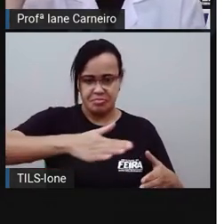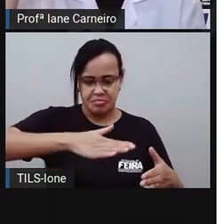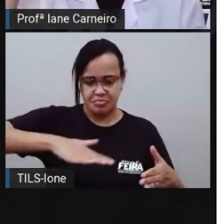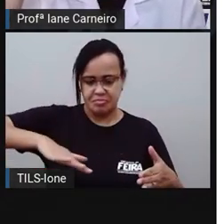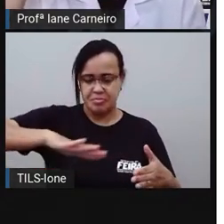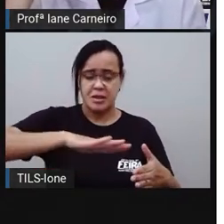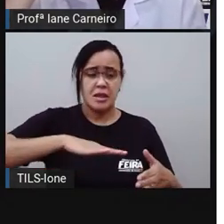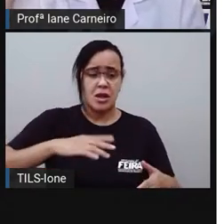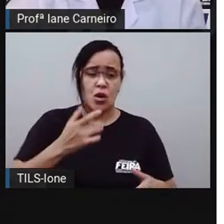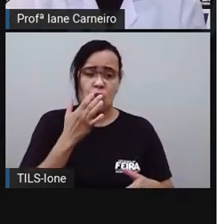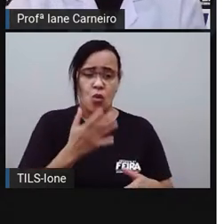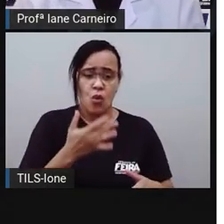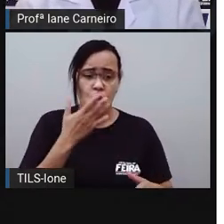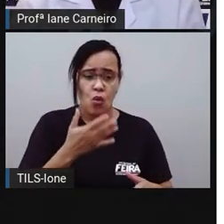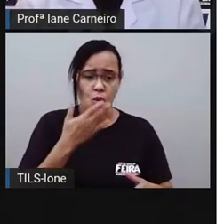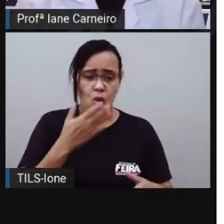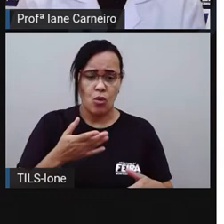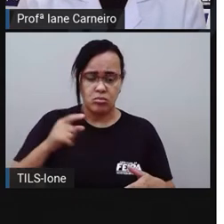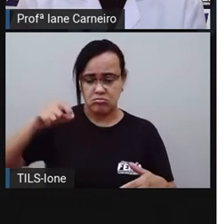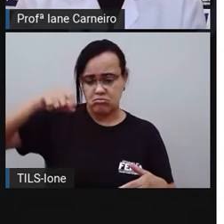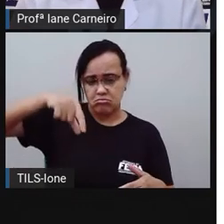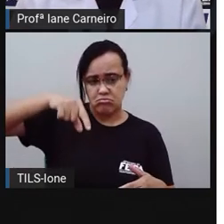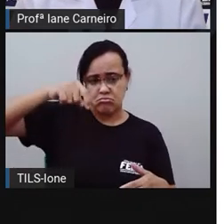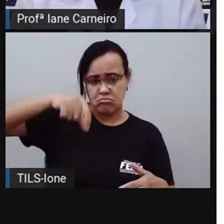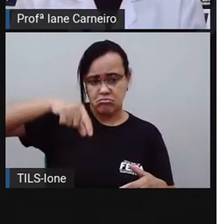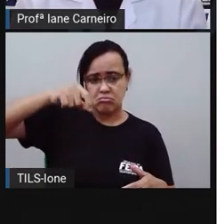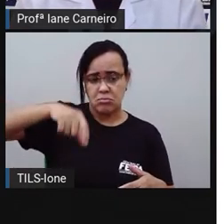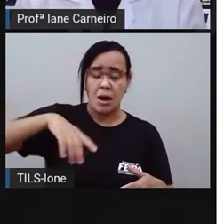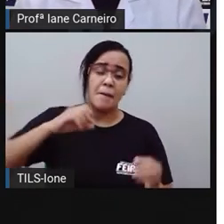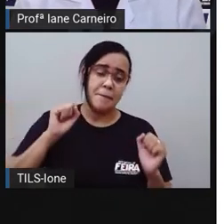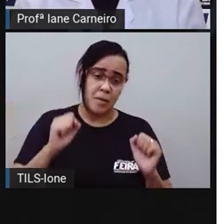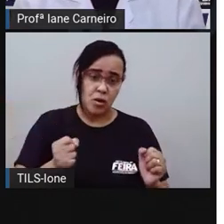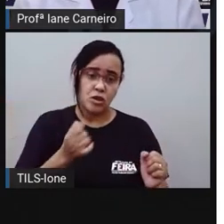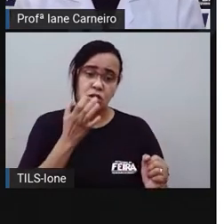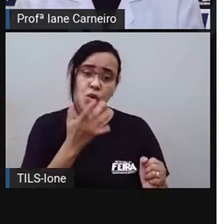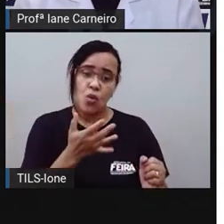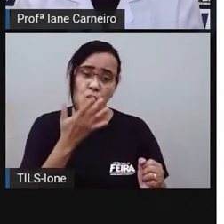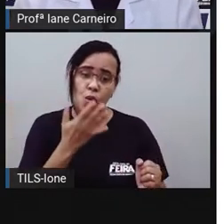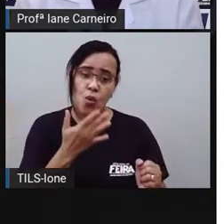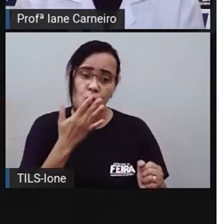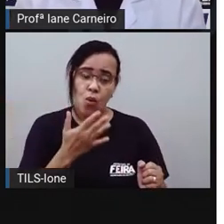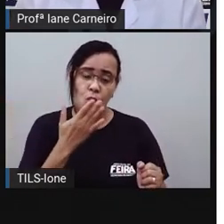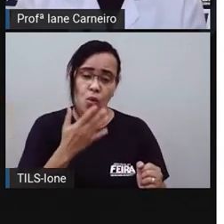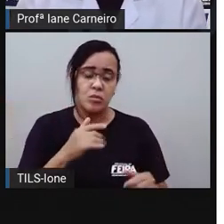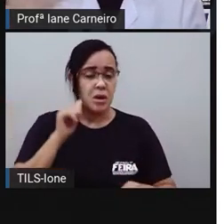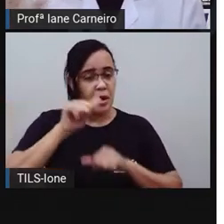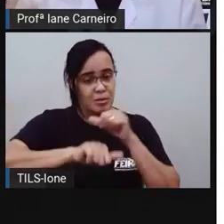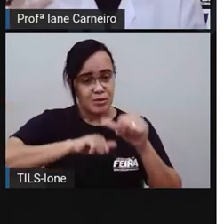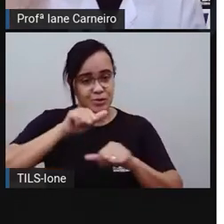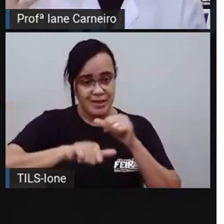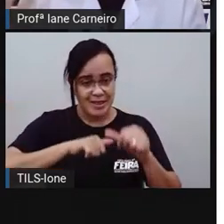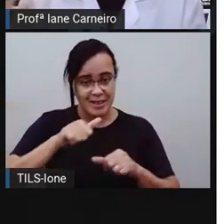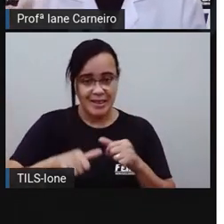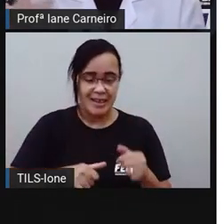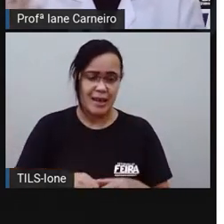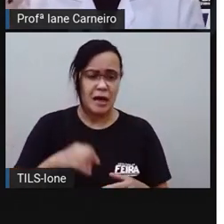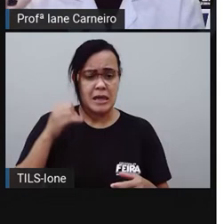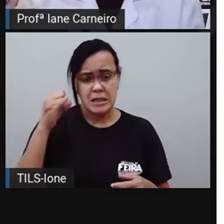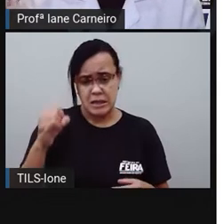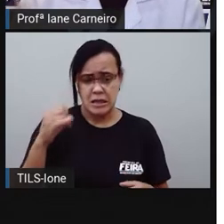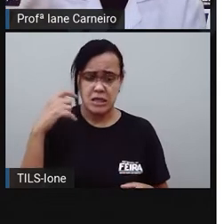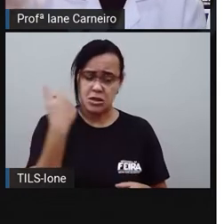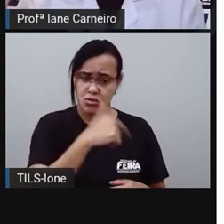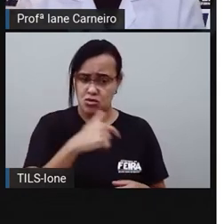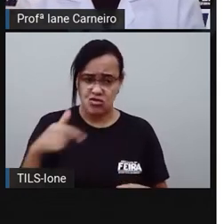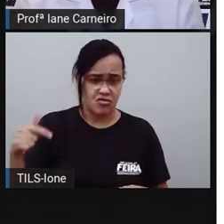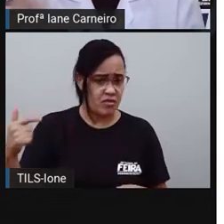Corantes, né? Aqueles líquidos ou em gel, né? Pra dar cor ao seu glacê, né? Se você não tiver como